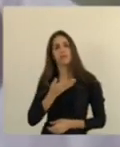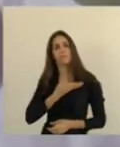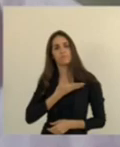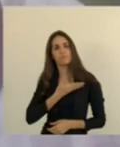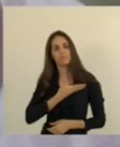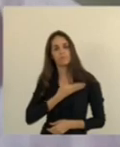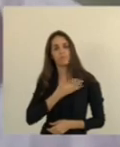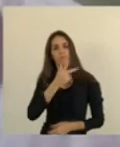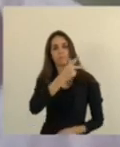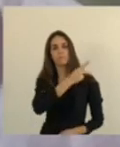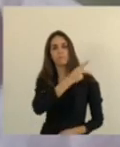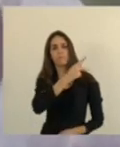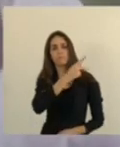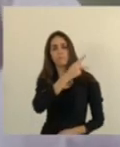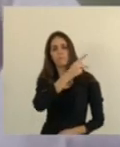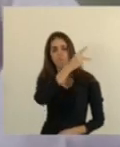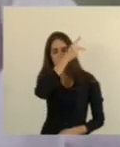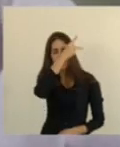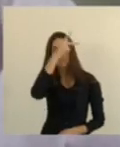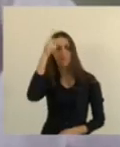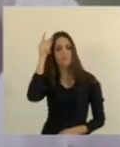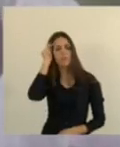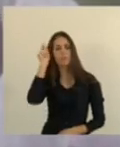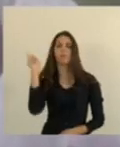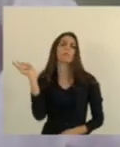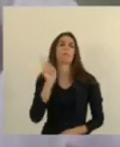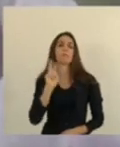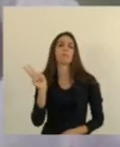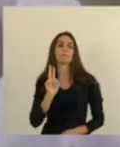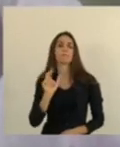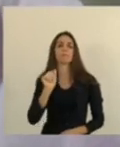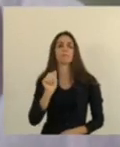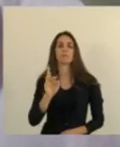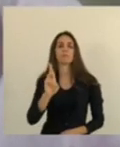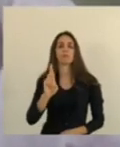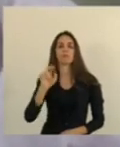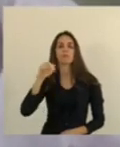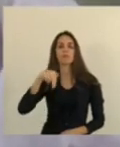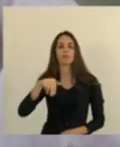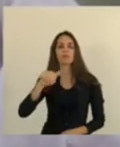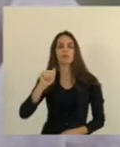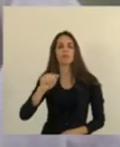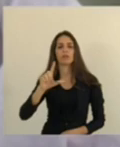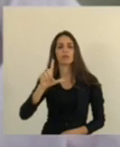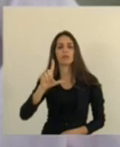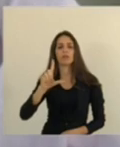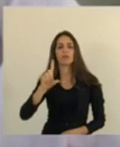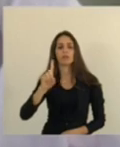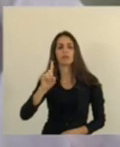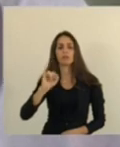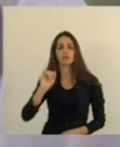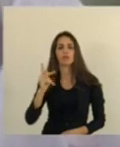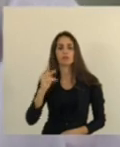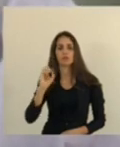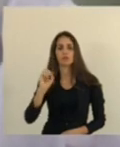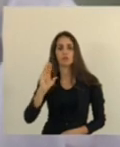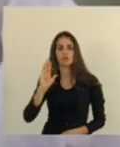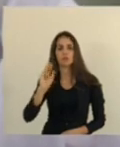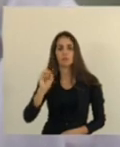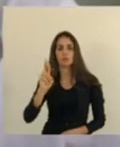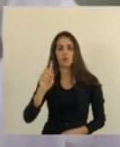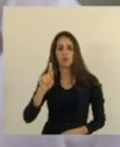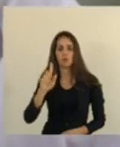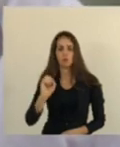prefeito de Vila Velha, Arnaldinho Borgo, um jovem talentoso,